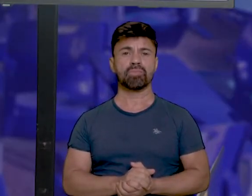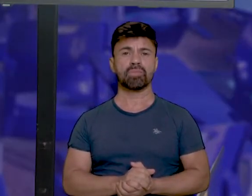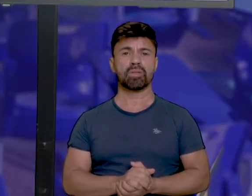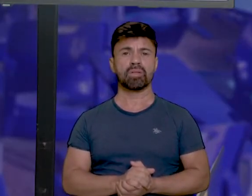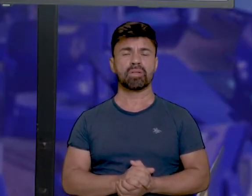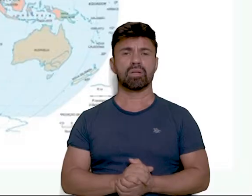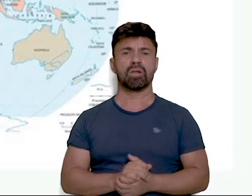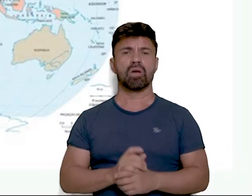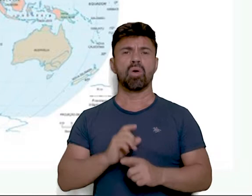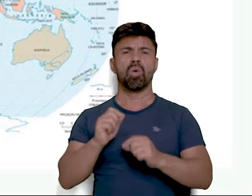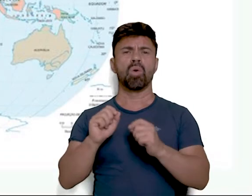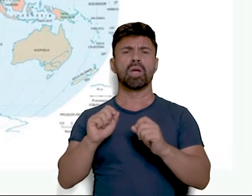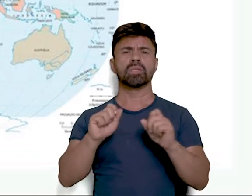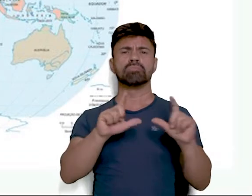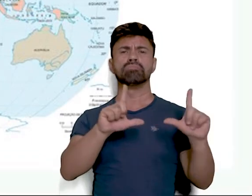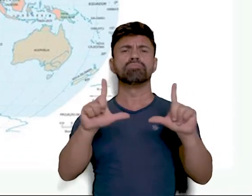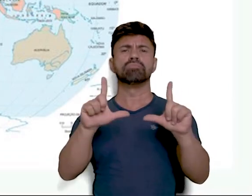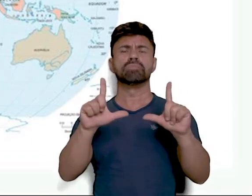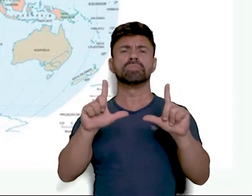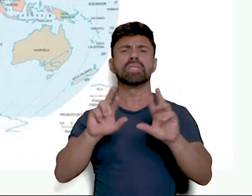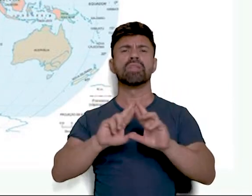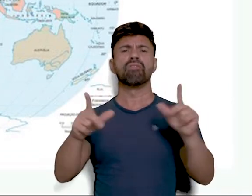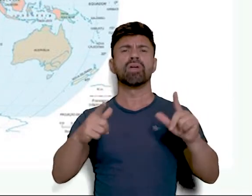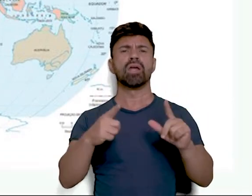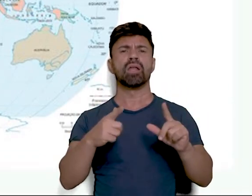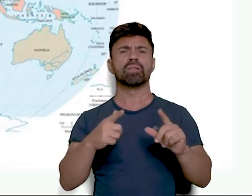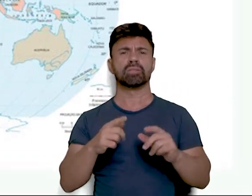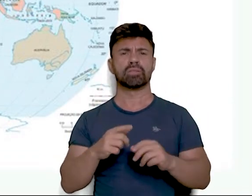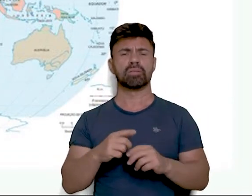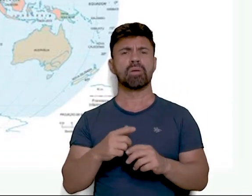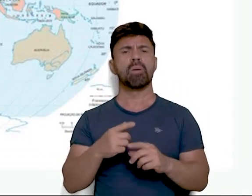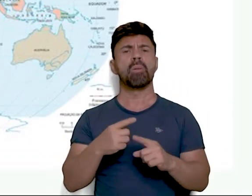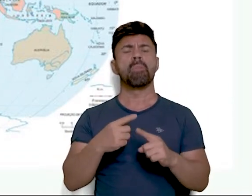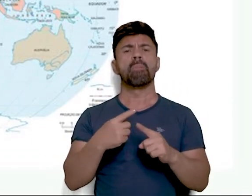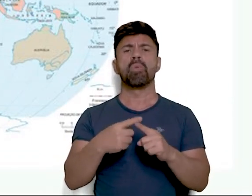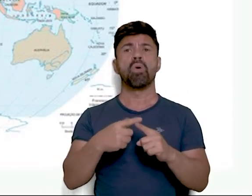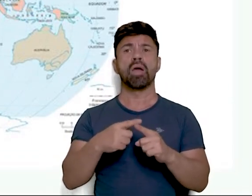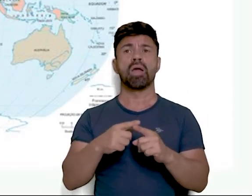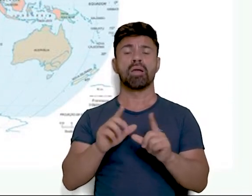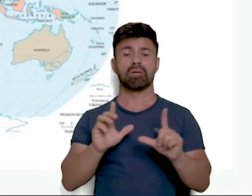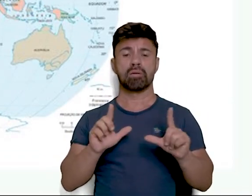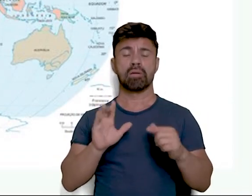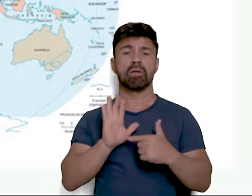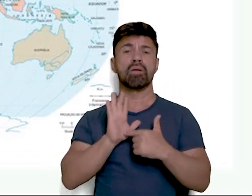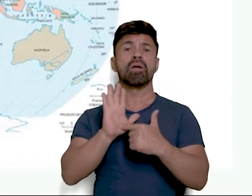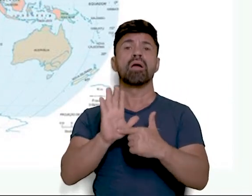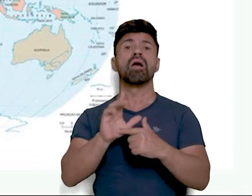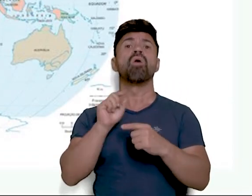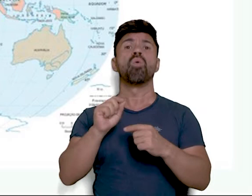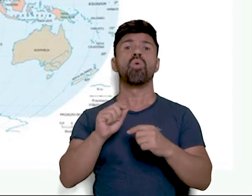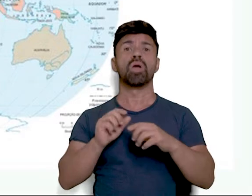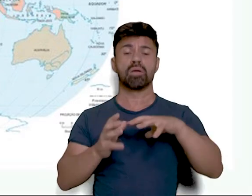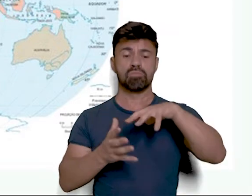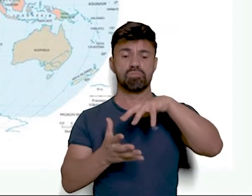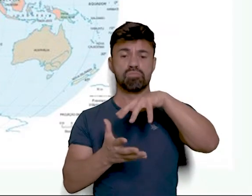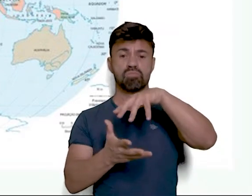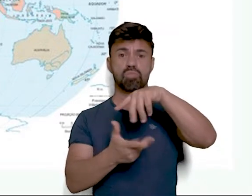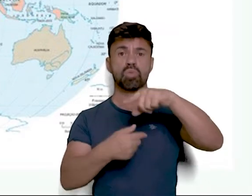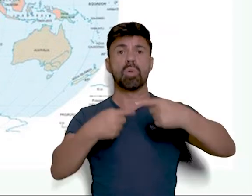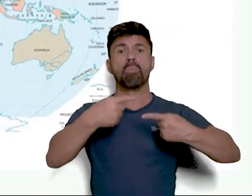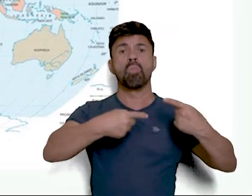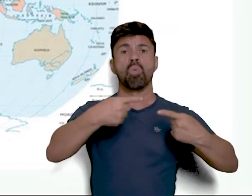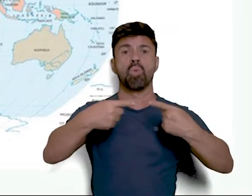O que essa imagem tem em diferente relação às outras? Essa a imagem padrão, onde vai destacar automaticamente o mapa mundo e político.